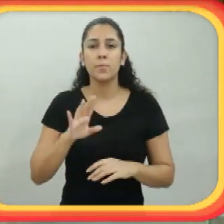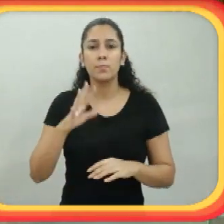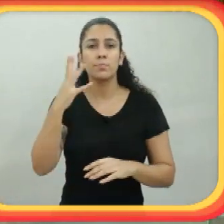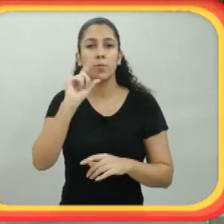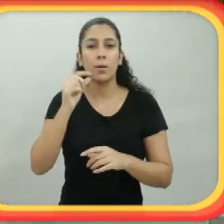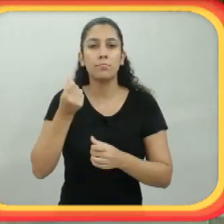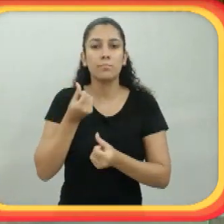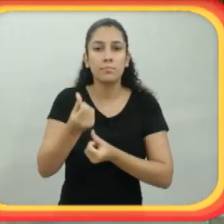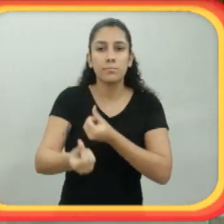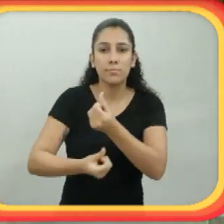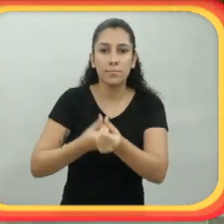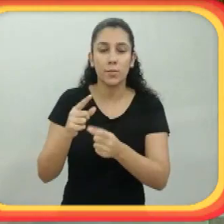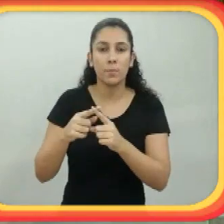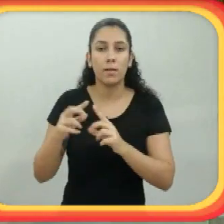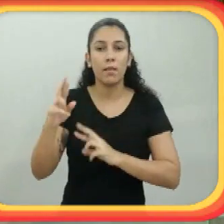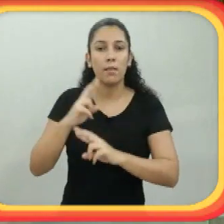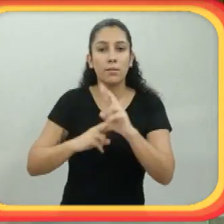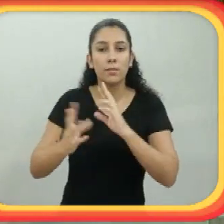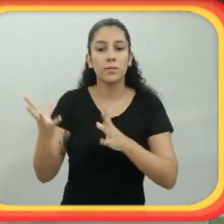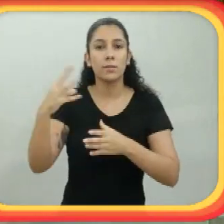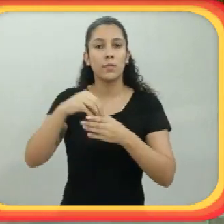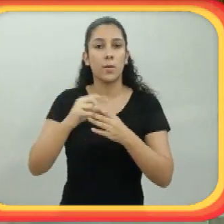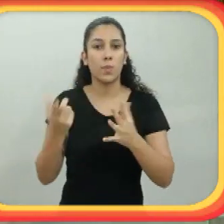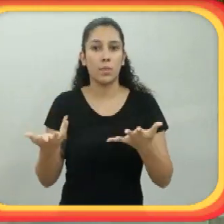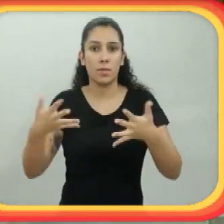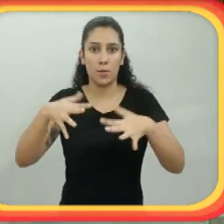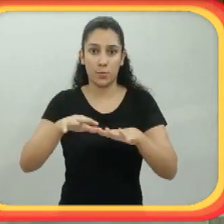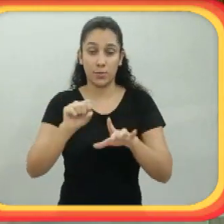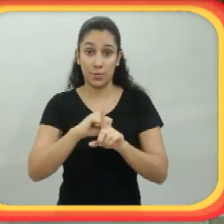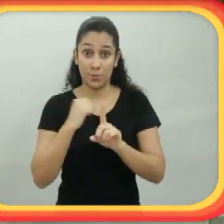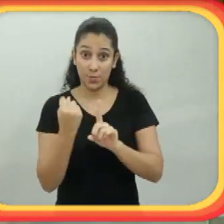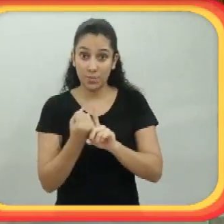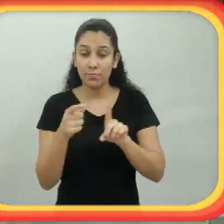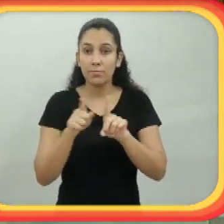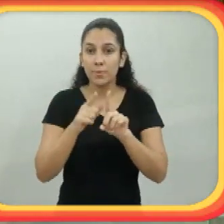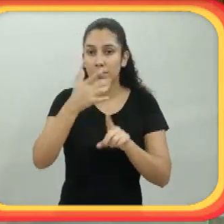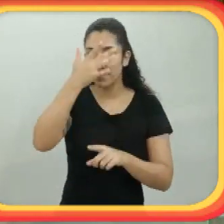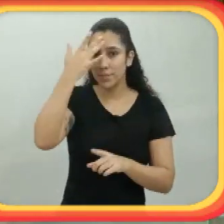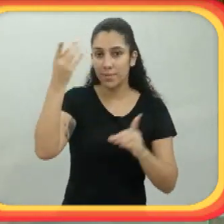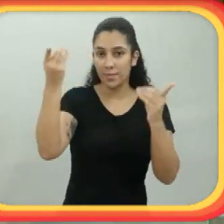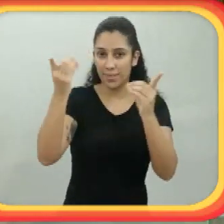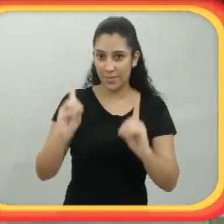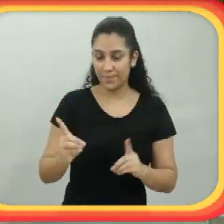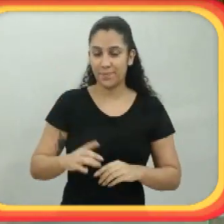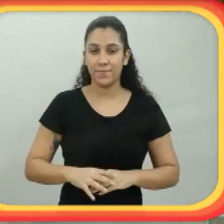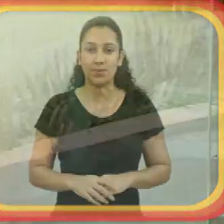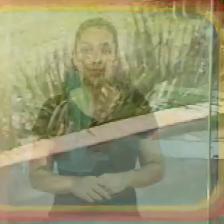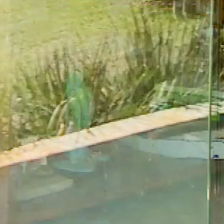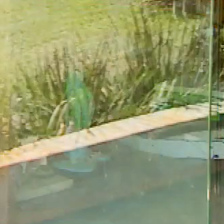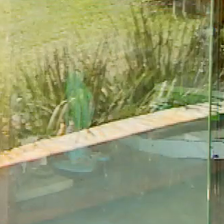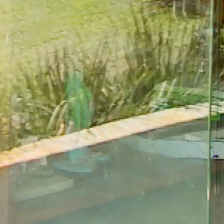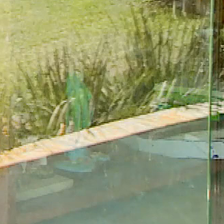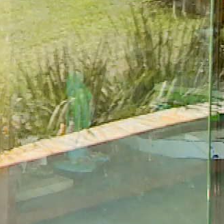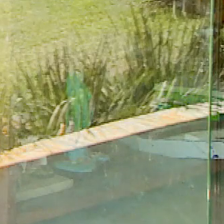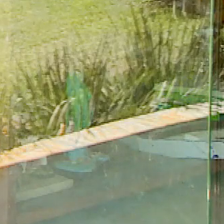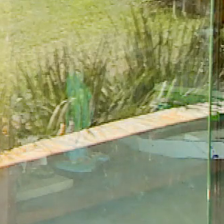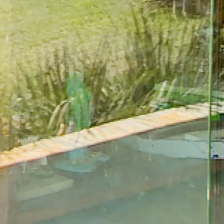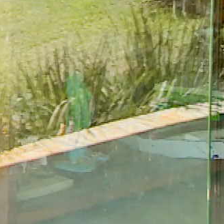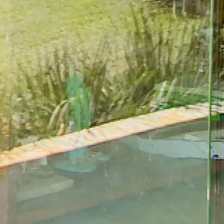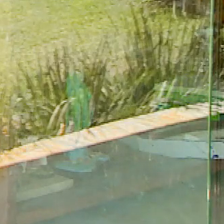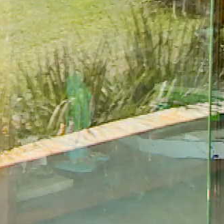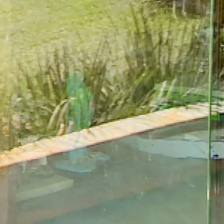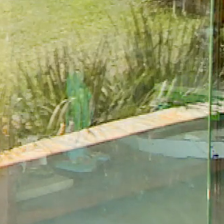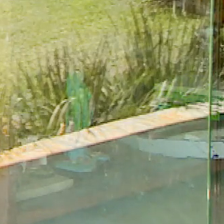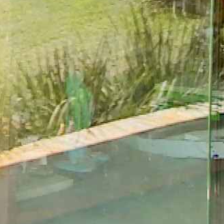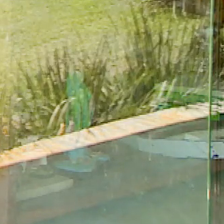construindo ainda para frente, mas eu vejo que eu já deixei um legado muito bonito,